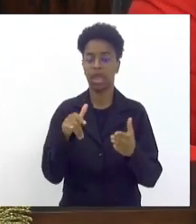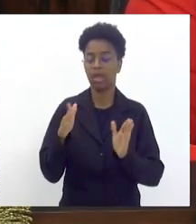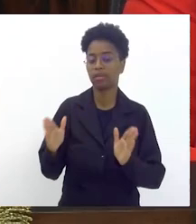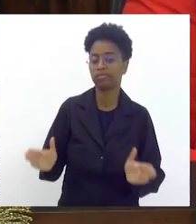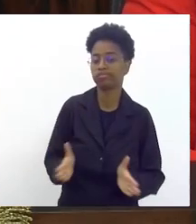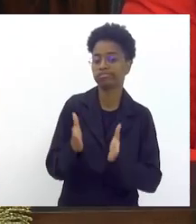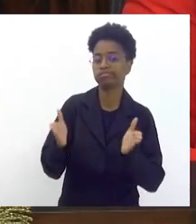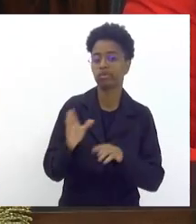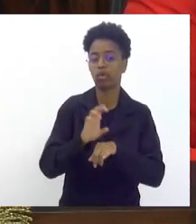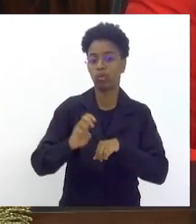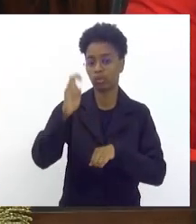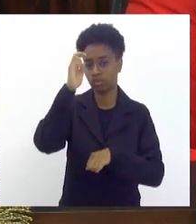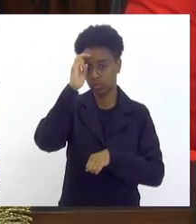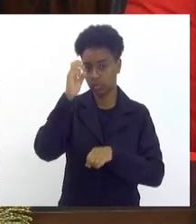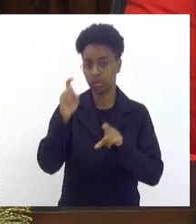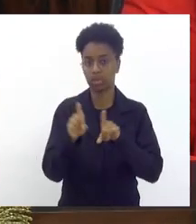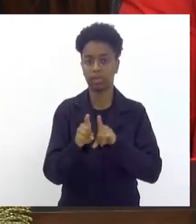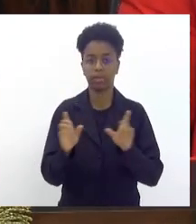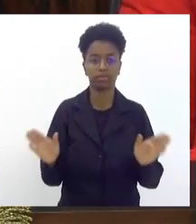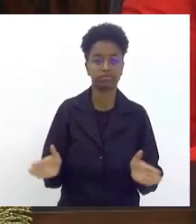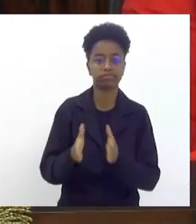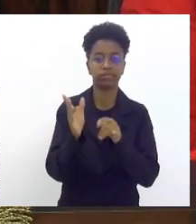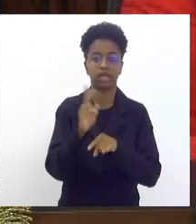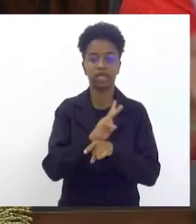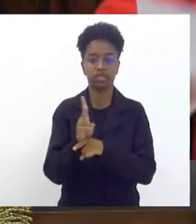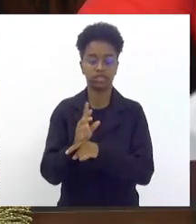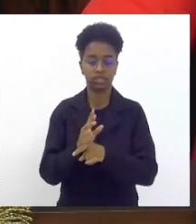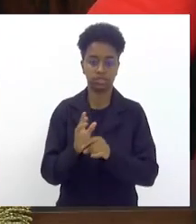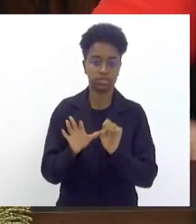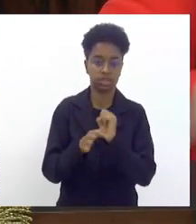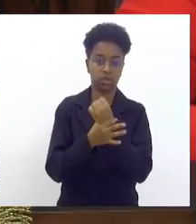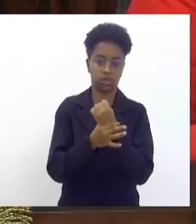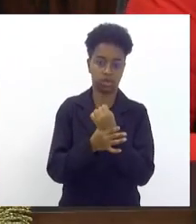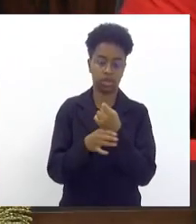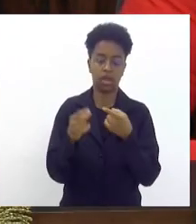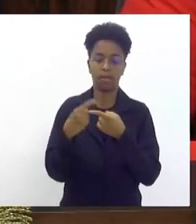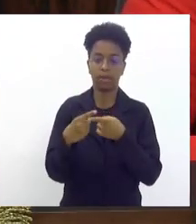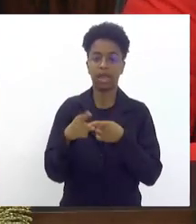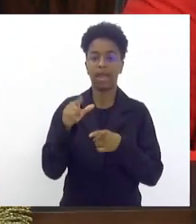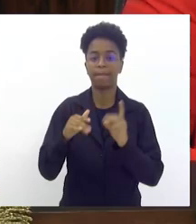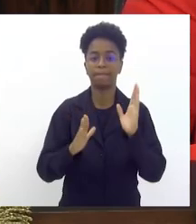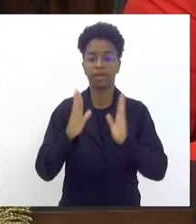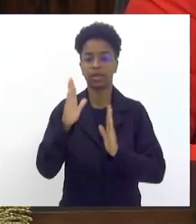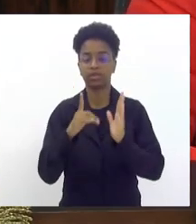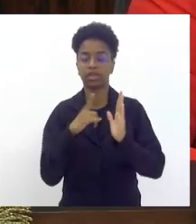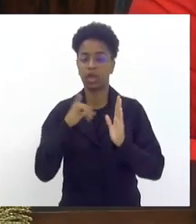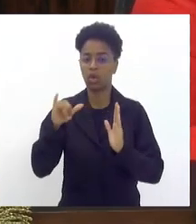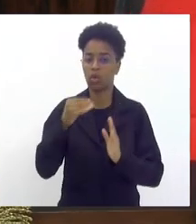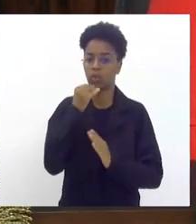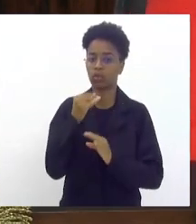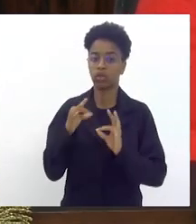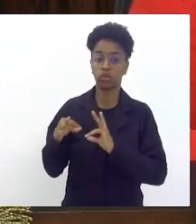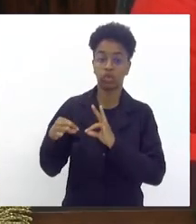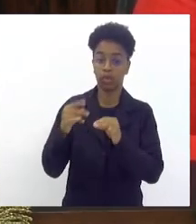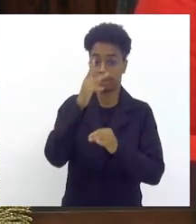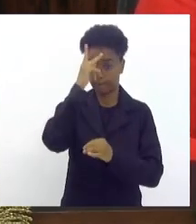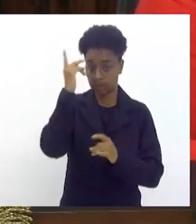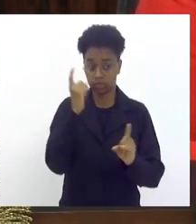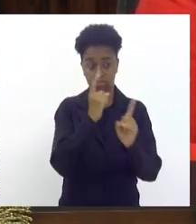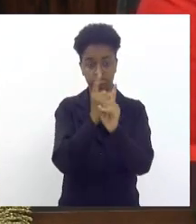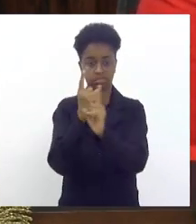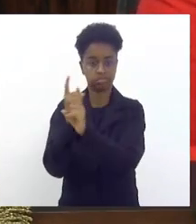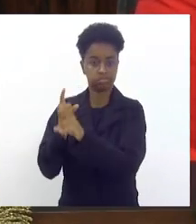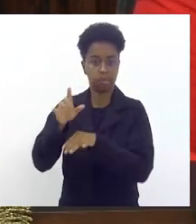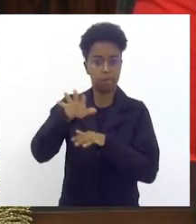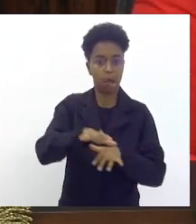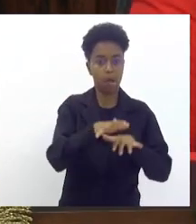a cultura incentivando com isso a segurança é o momento onde nós temos oportunidade onde todas as pessoas se encontram na avenida